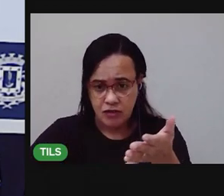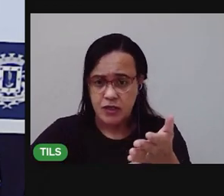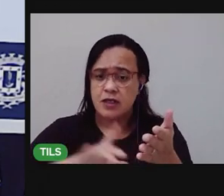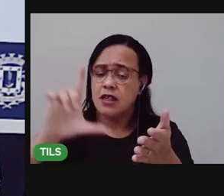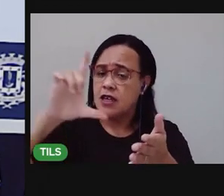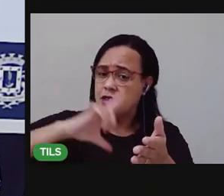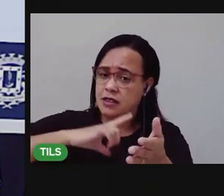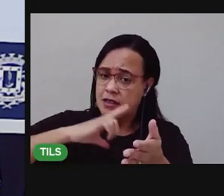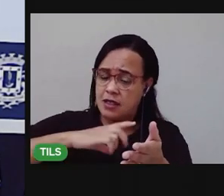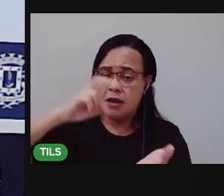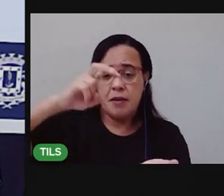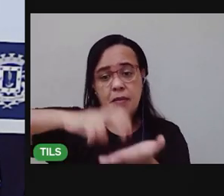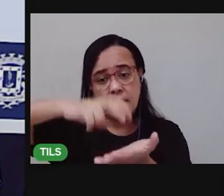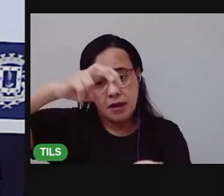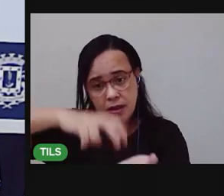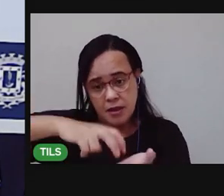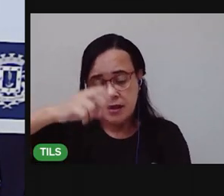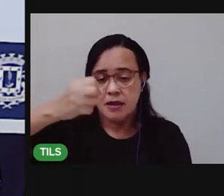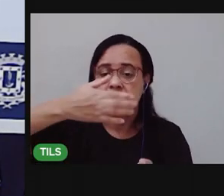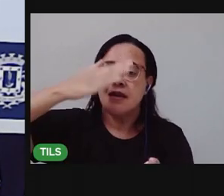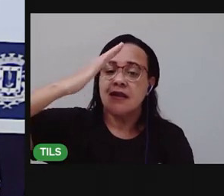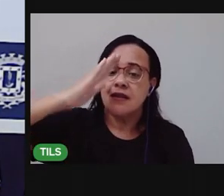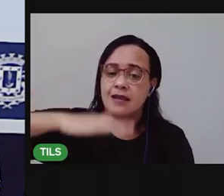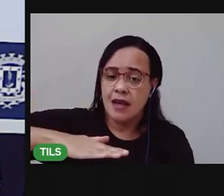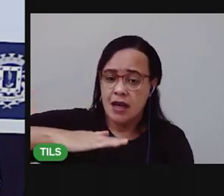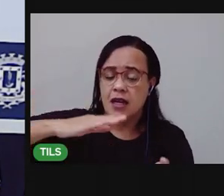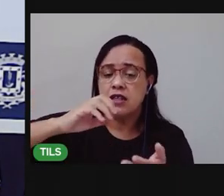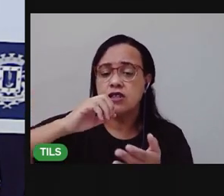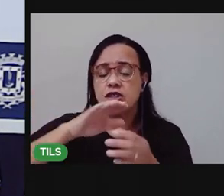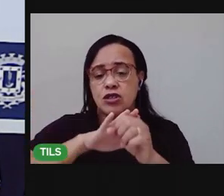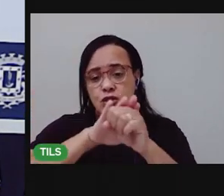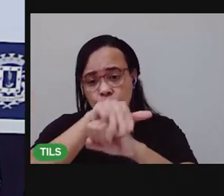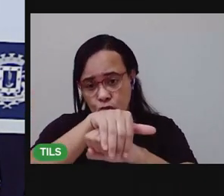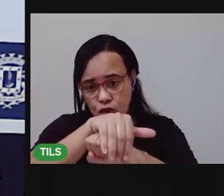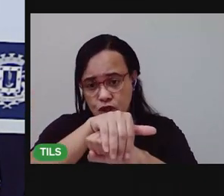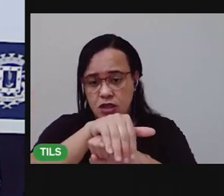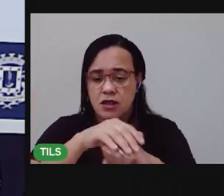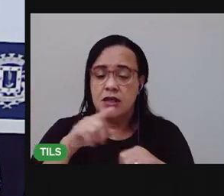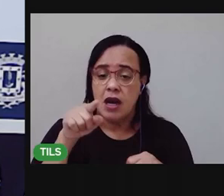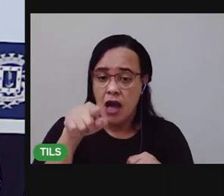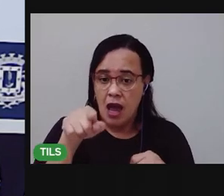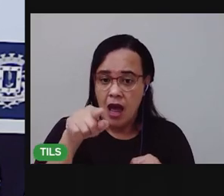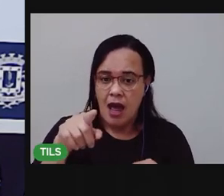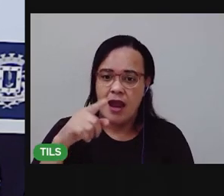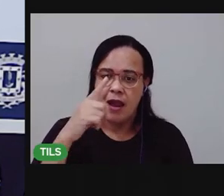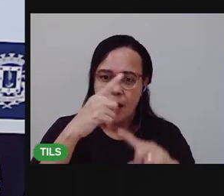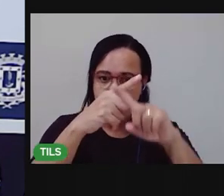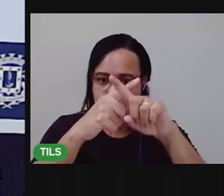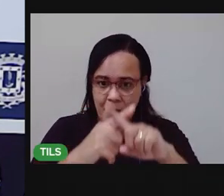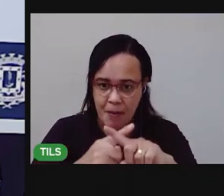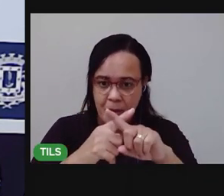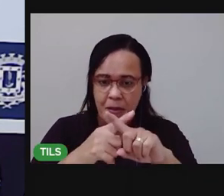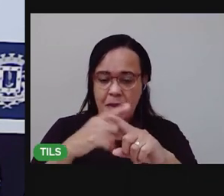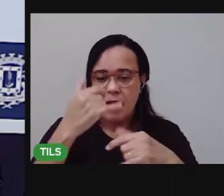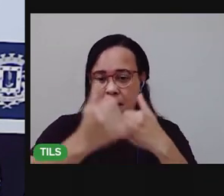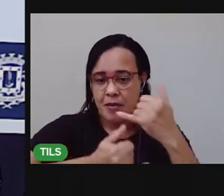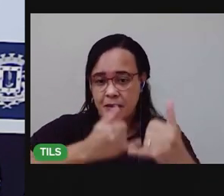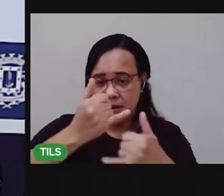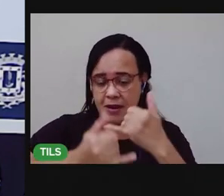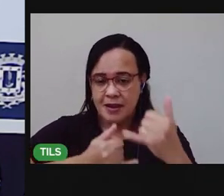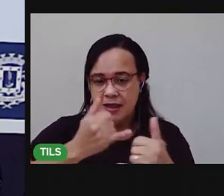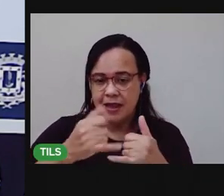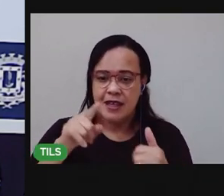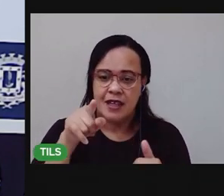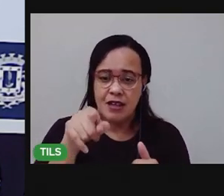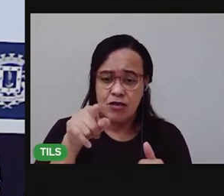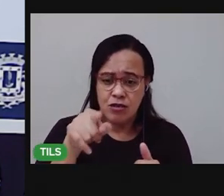tarde e noite. E aí, eu deixei um desafio pra você confeccionar uma